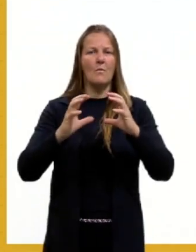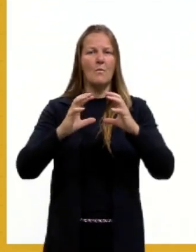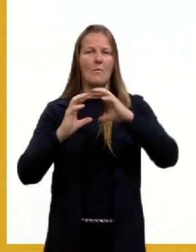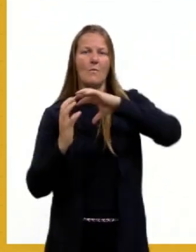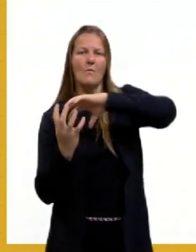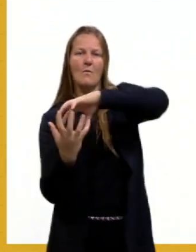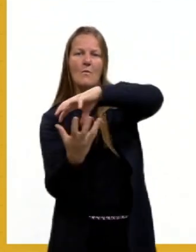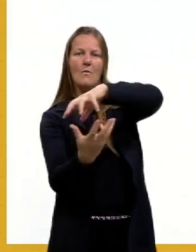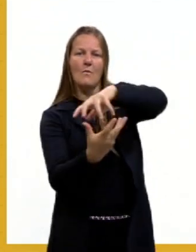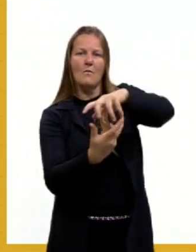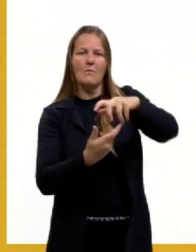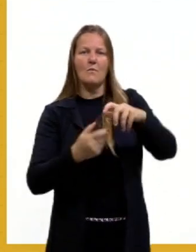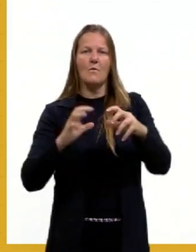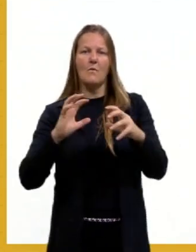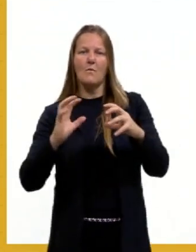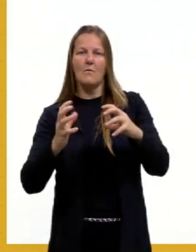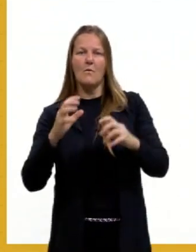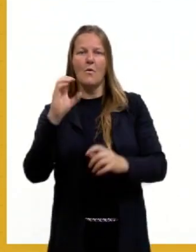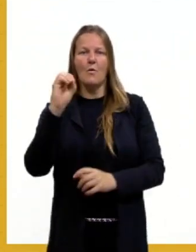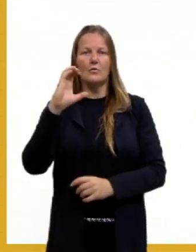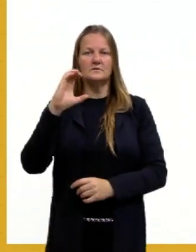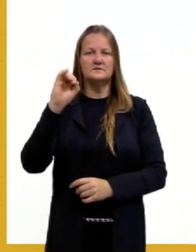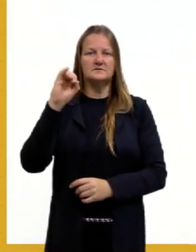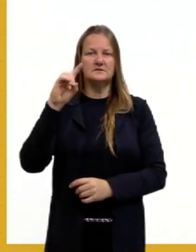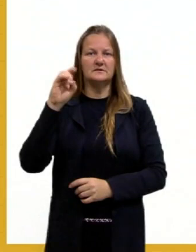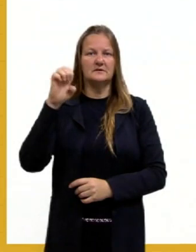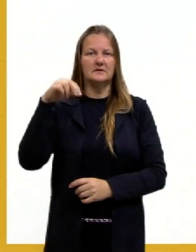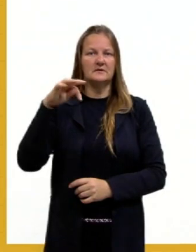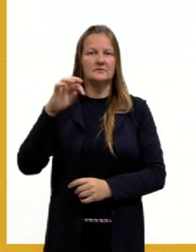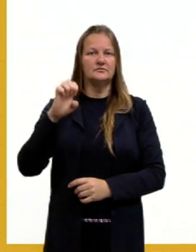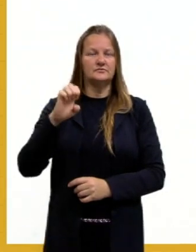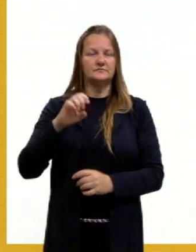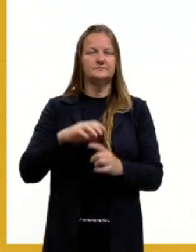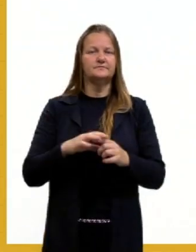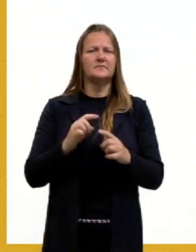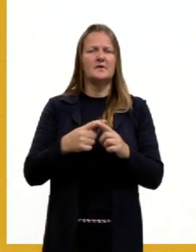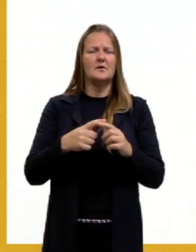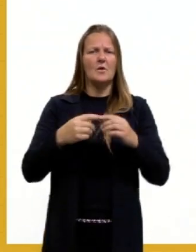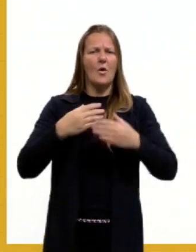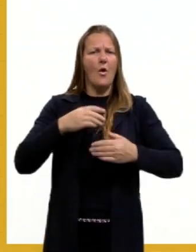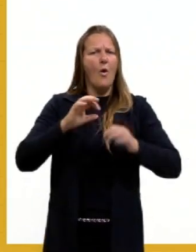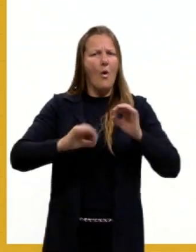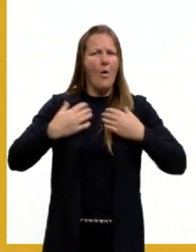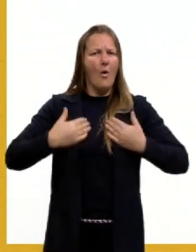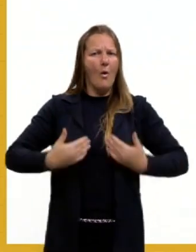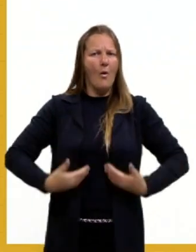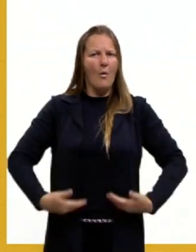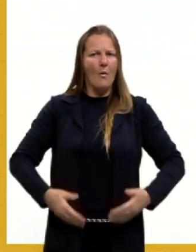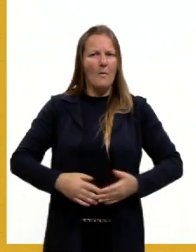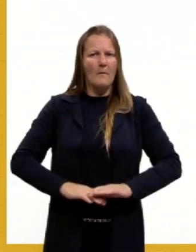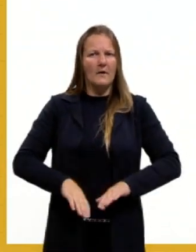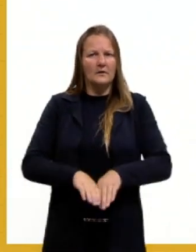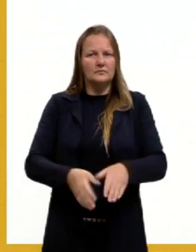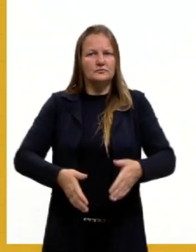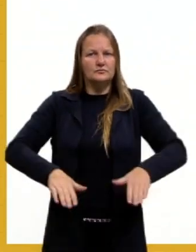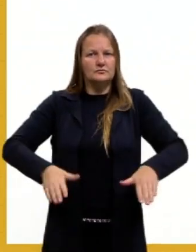então ele era bem ocidentalizado, no Irã, as mulheres andavam com roupas ocidentais, saias, cabelos